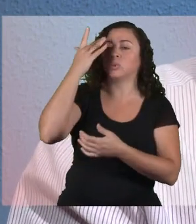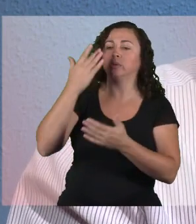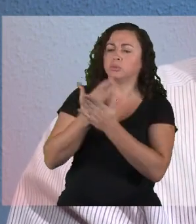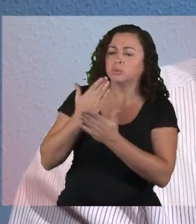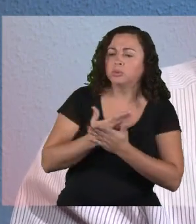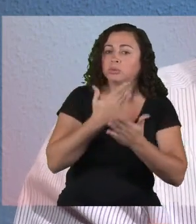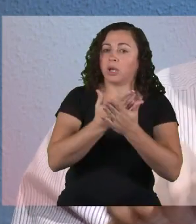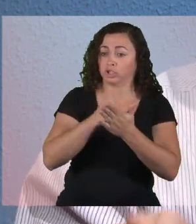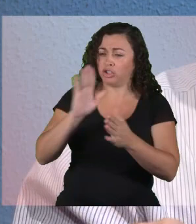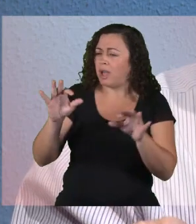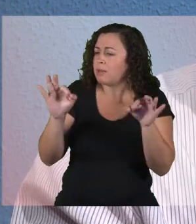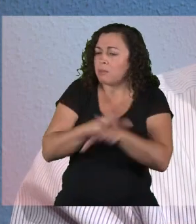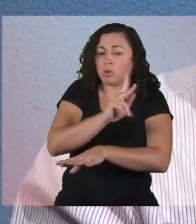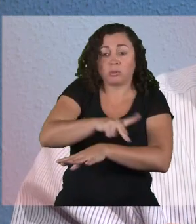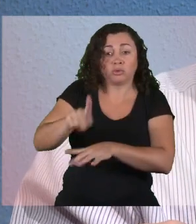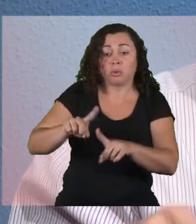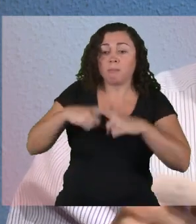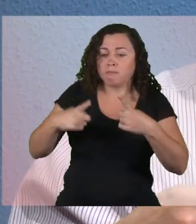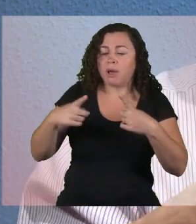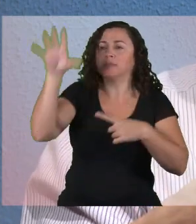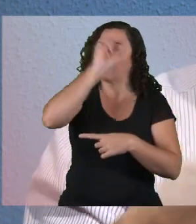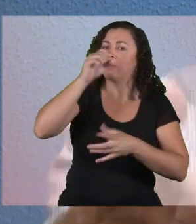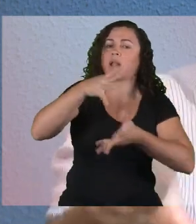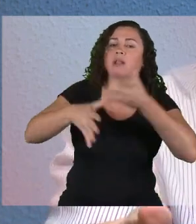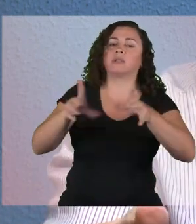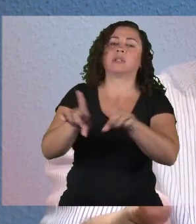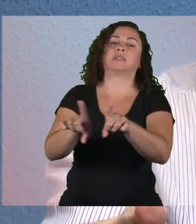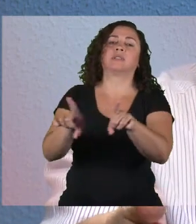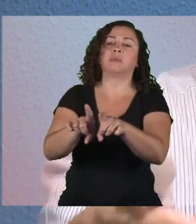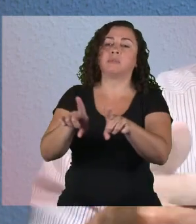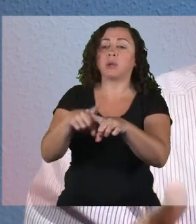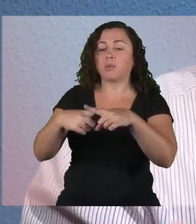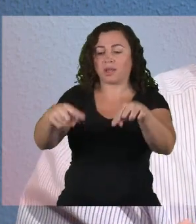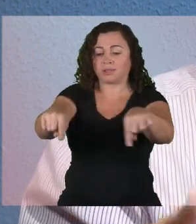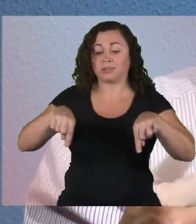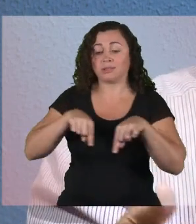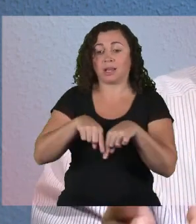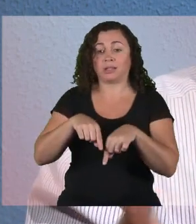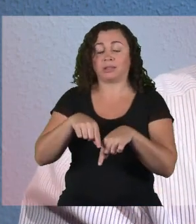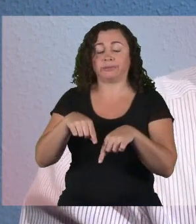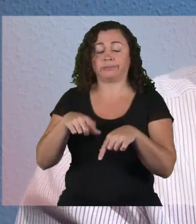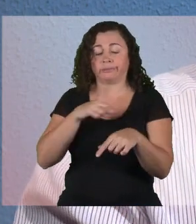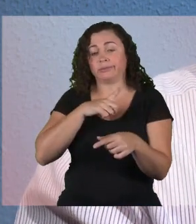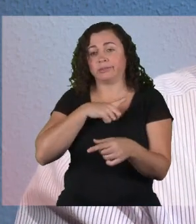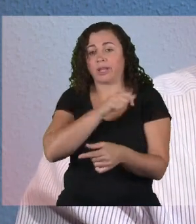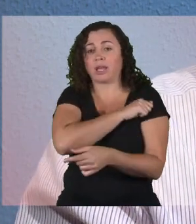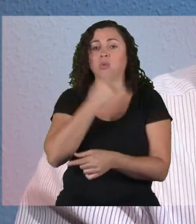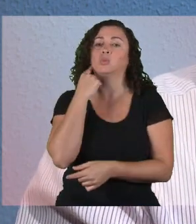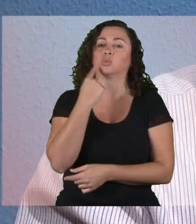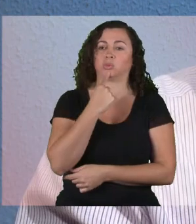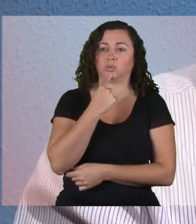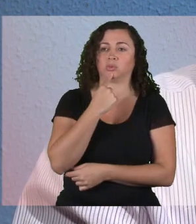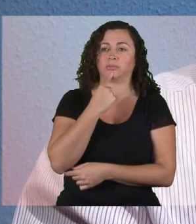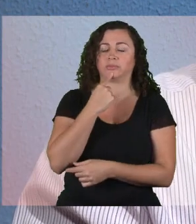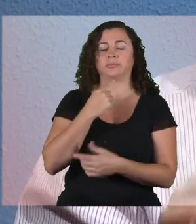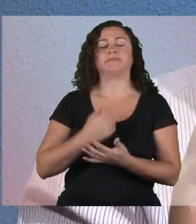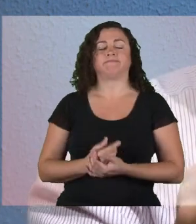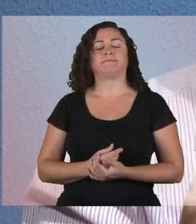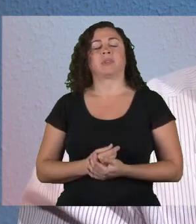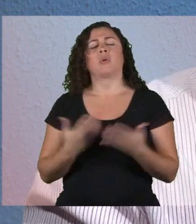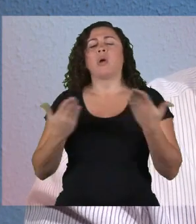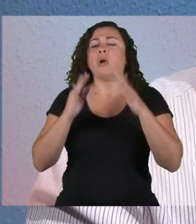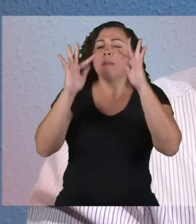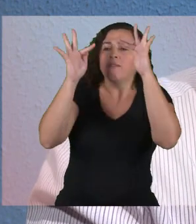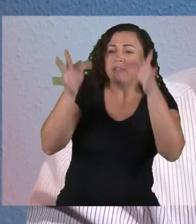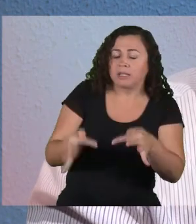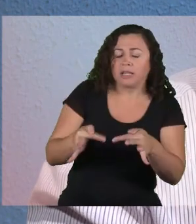que são professores e que aprenderam a língua de sinais justamente para poder atuar nesse âmbito. Agora, para